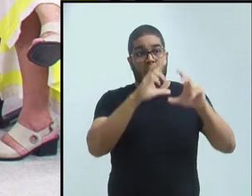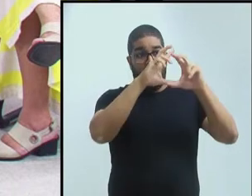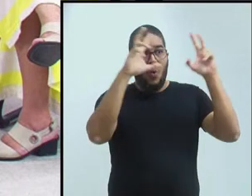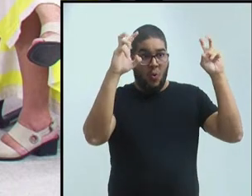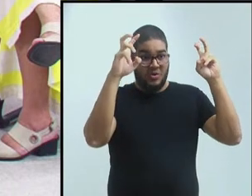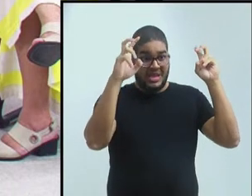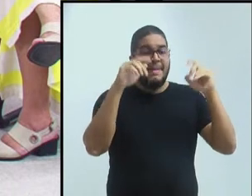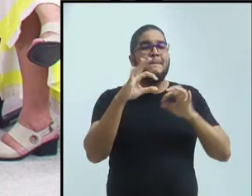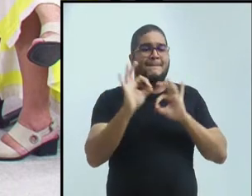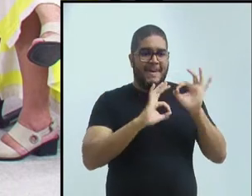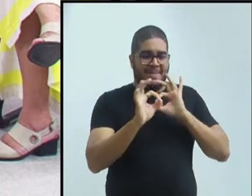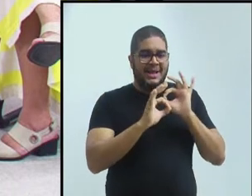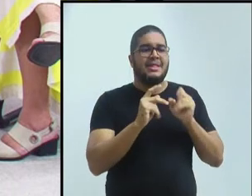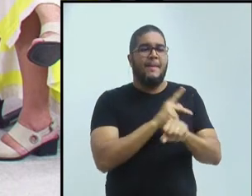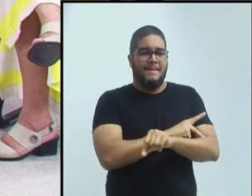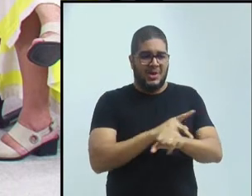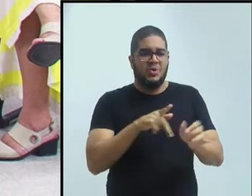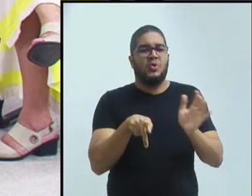pedagógica dos professores.